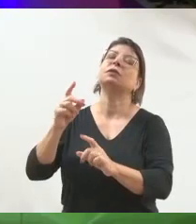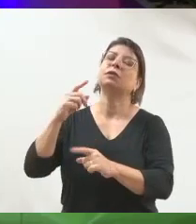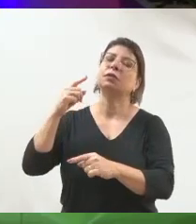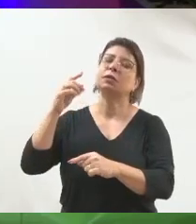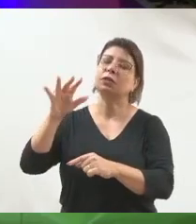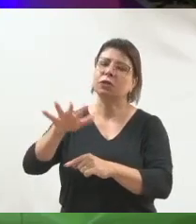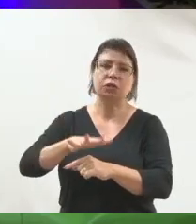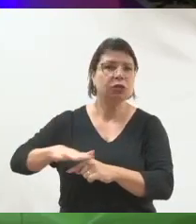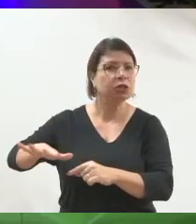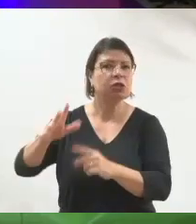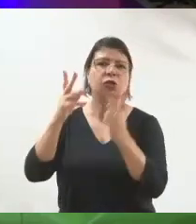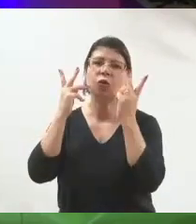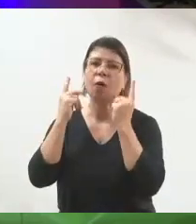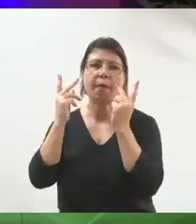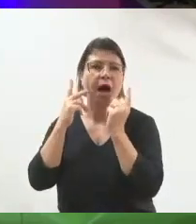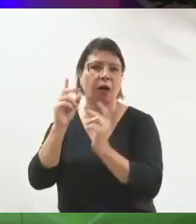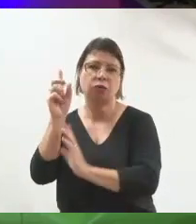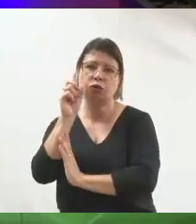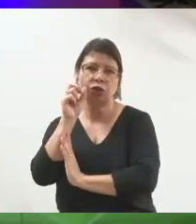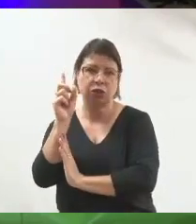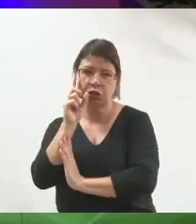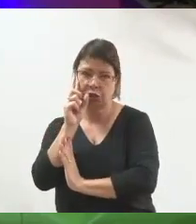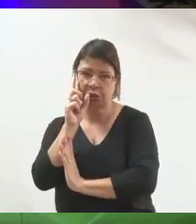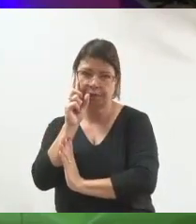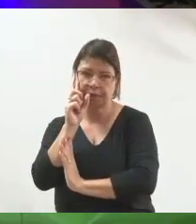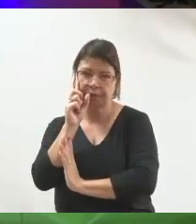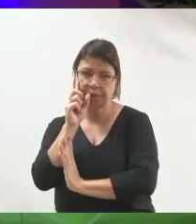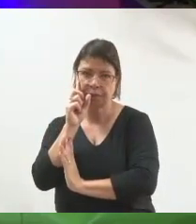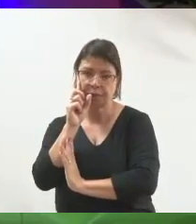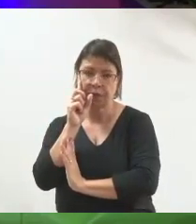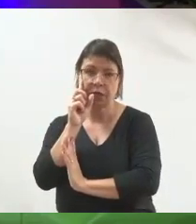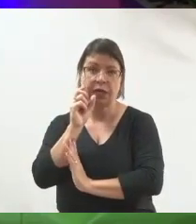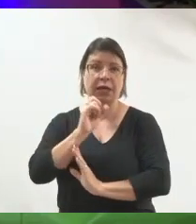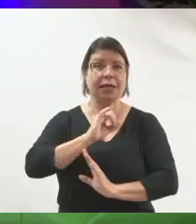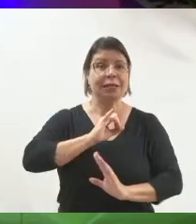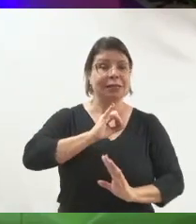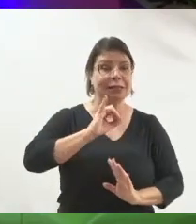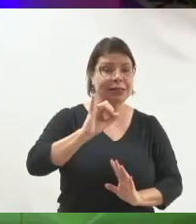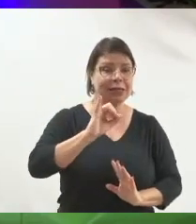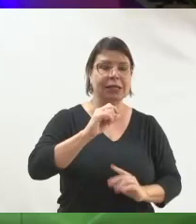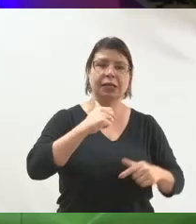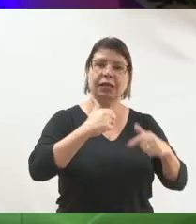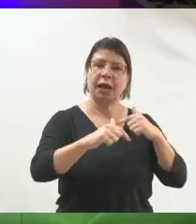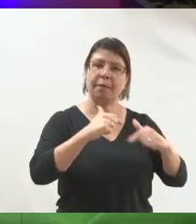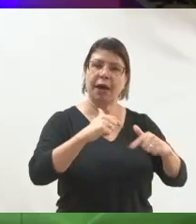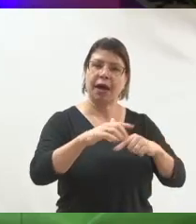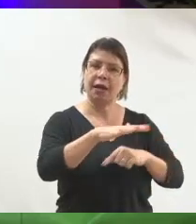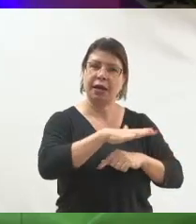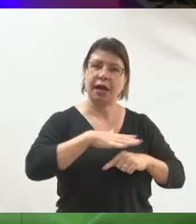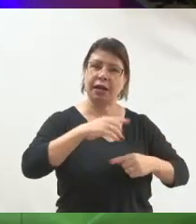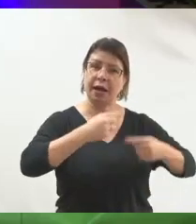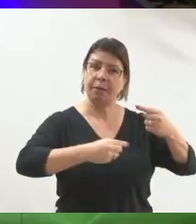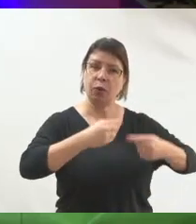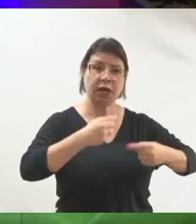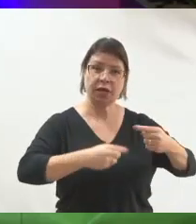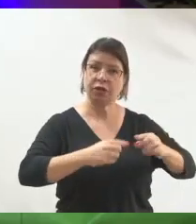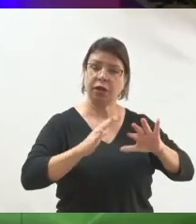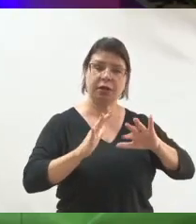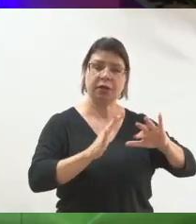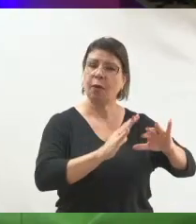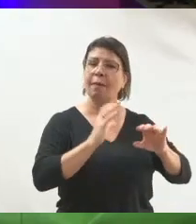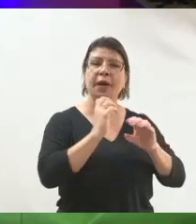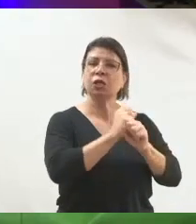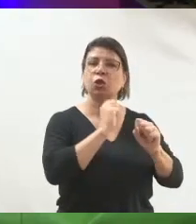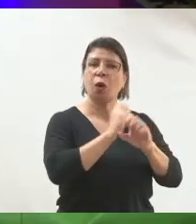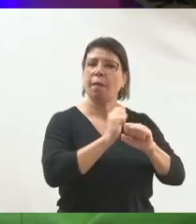verdade. Quem trabalha com política não pode servir de base para tomar decisão, porque o eleitor médio não está olhando para isso